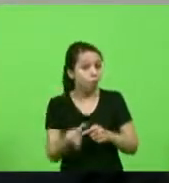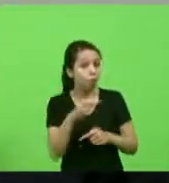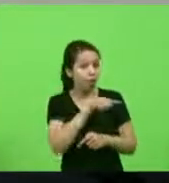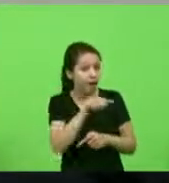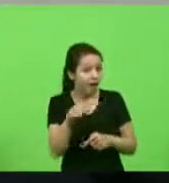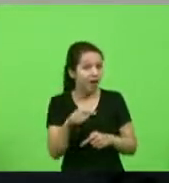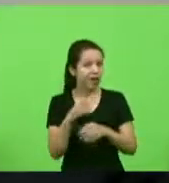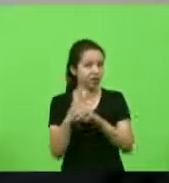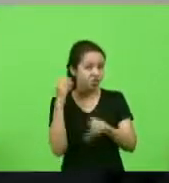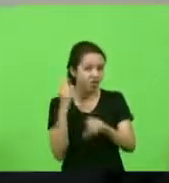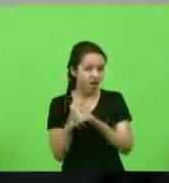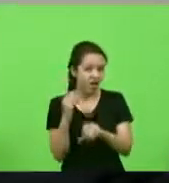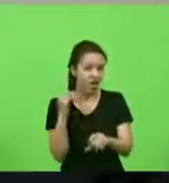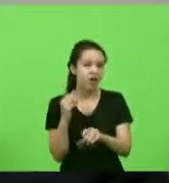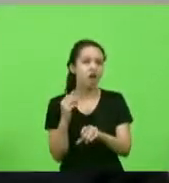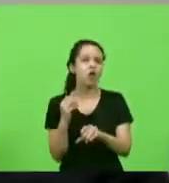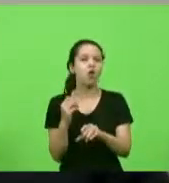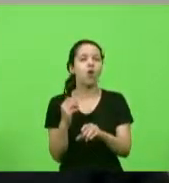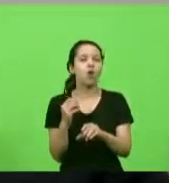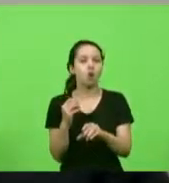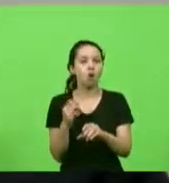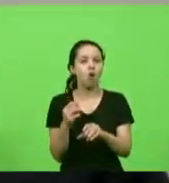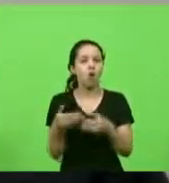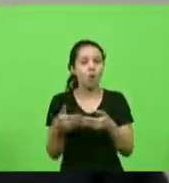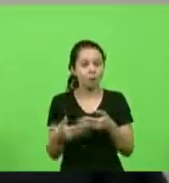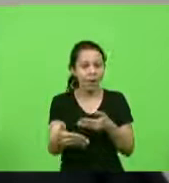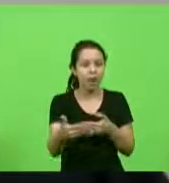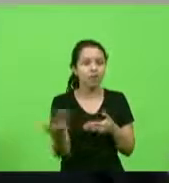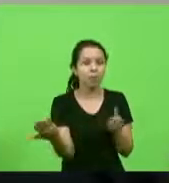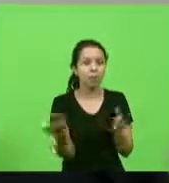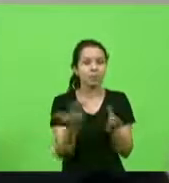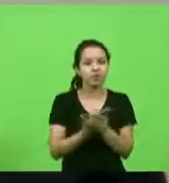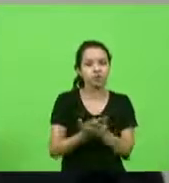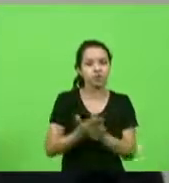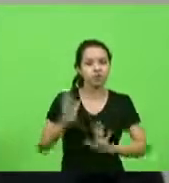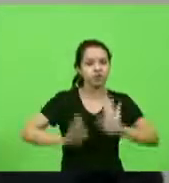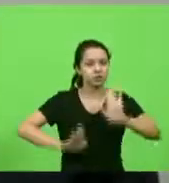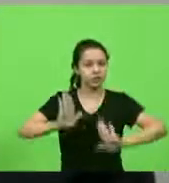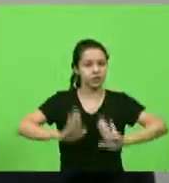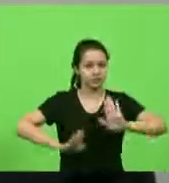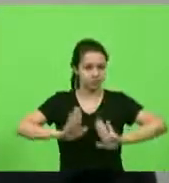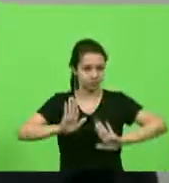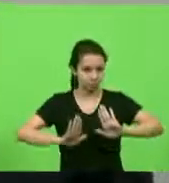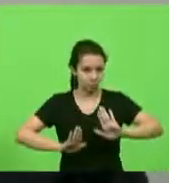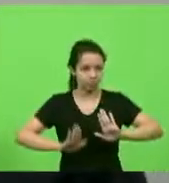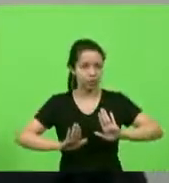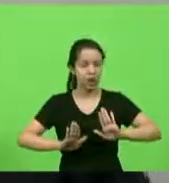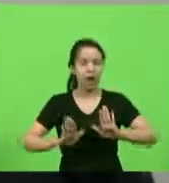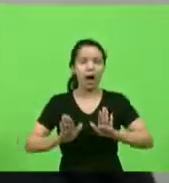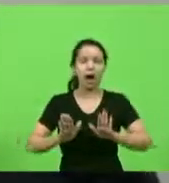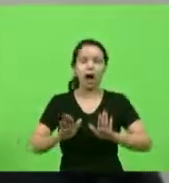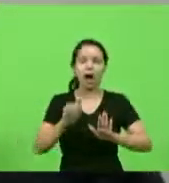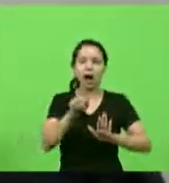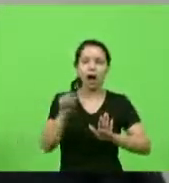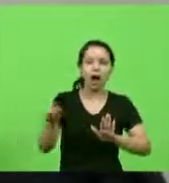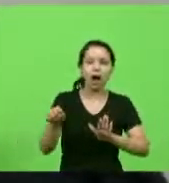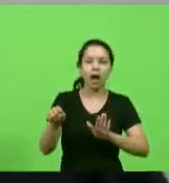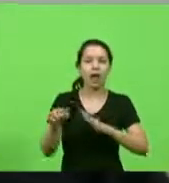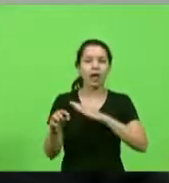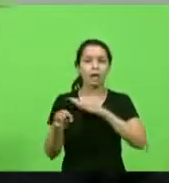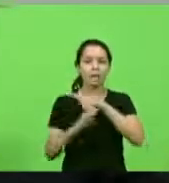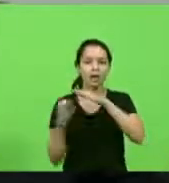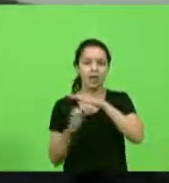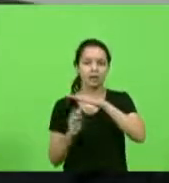o setor burocrático um processo de licitação para que alguma empresa terceirizada faça os